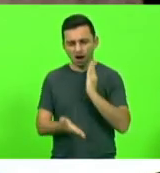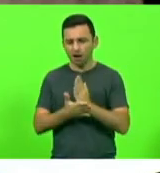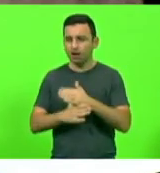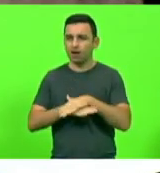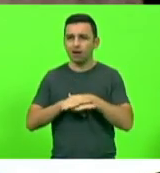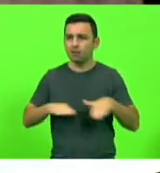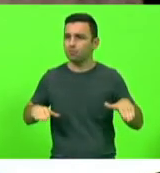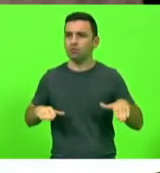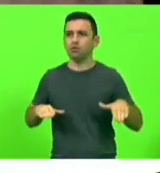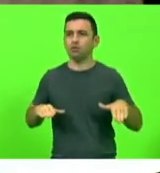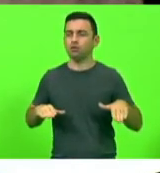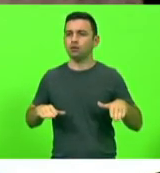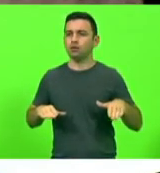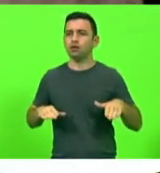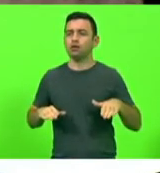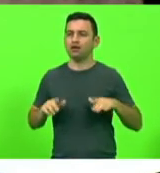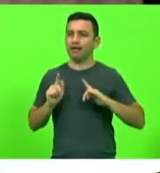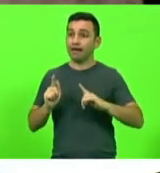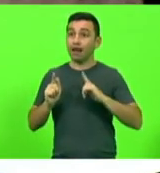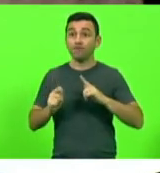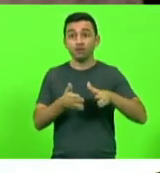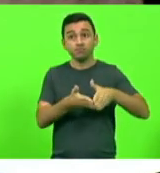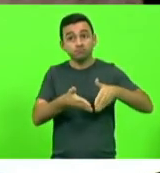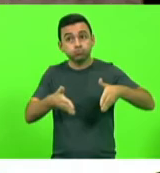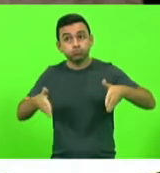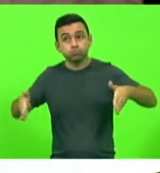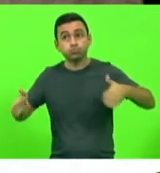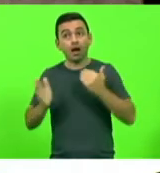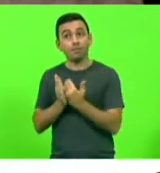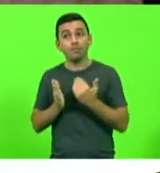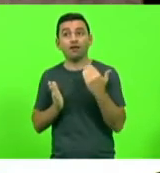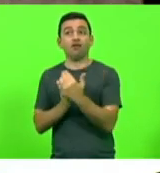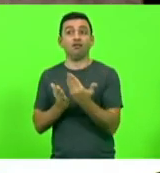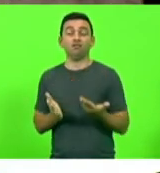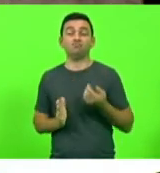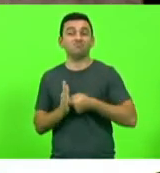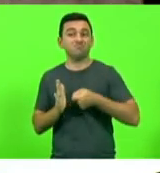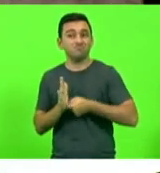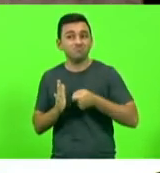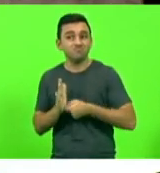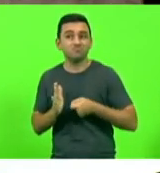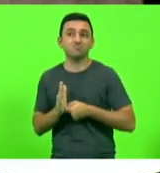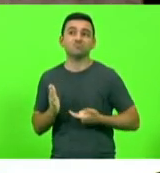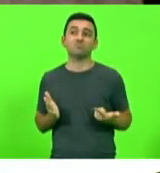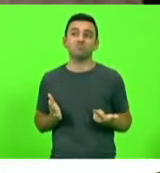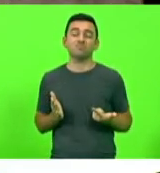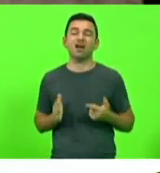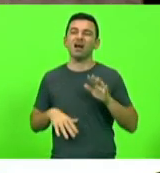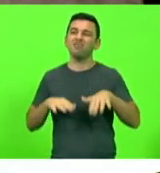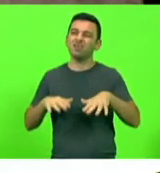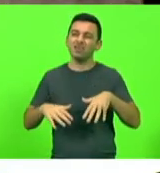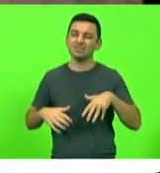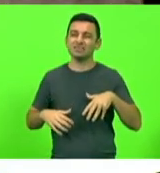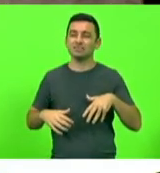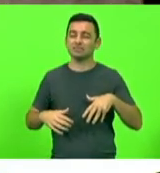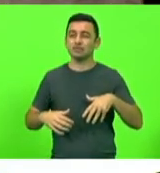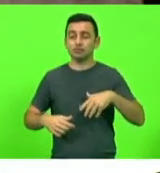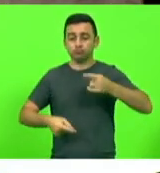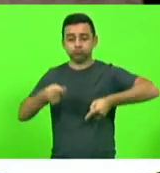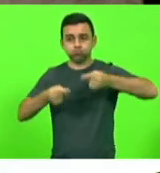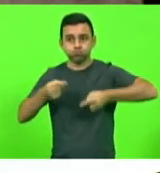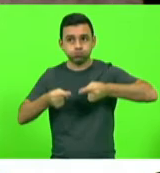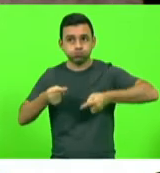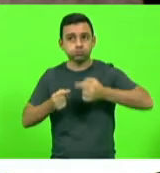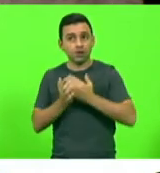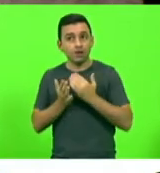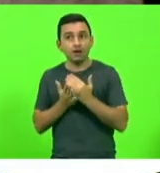enfrentasse uma greve mais longa, talvez enfrentasse, claro, muitos desgastes, debates, mas